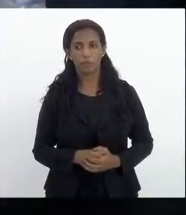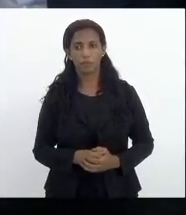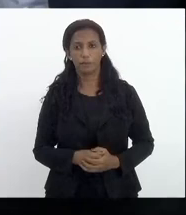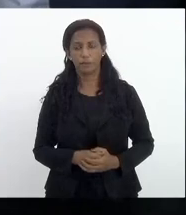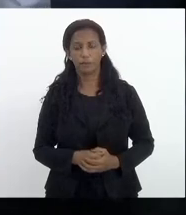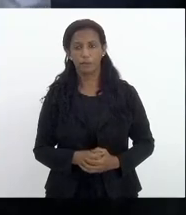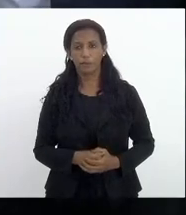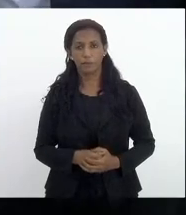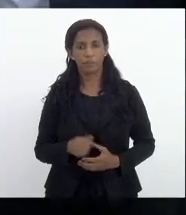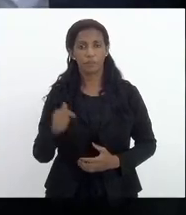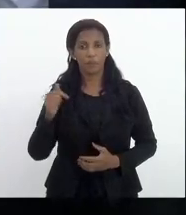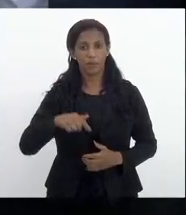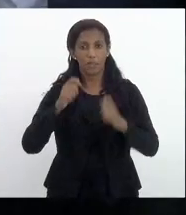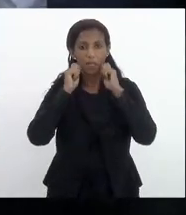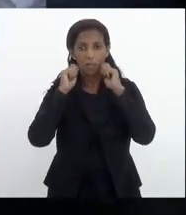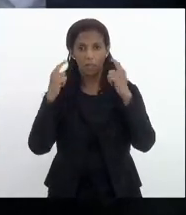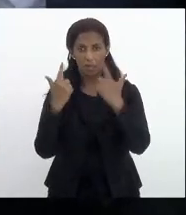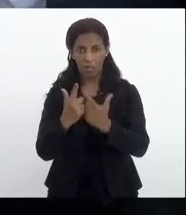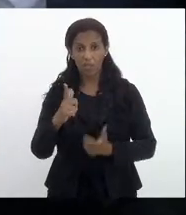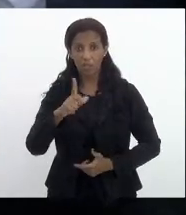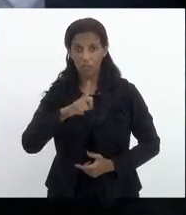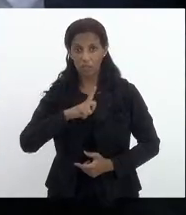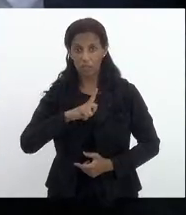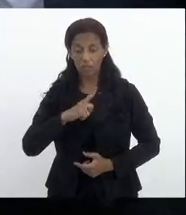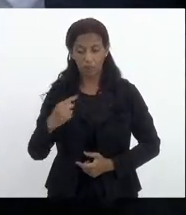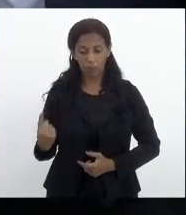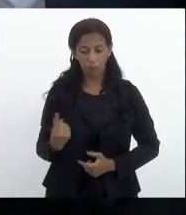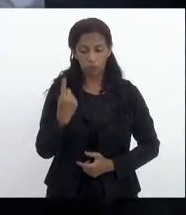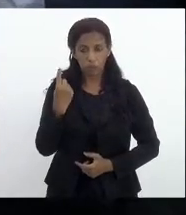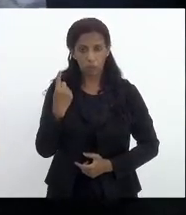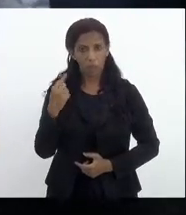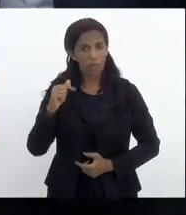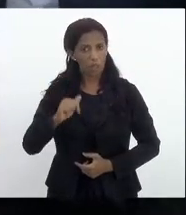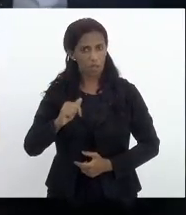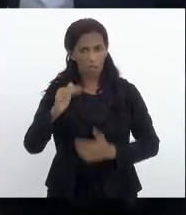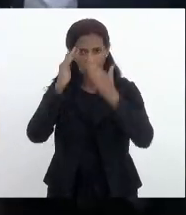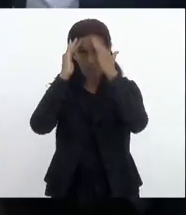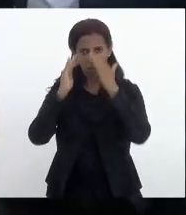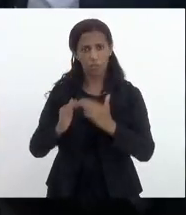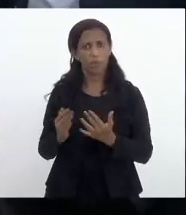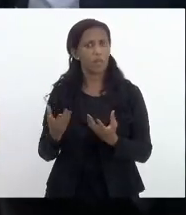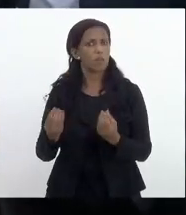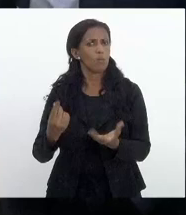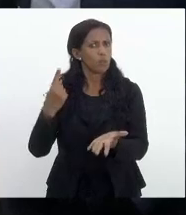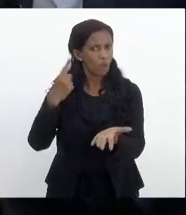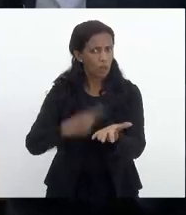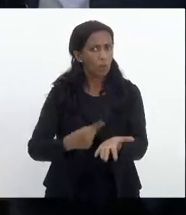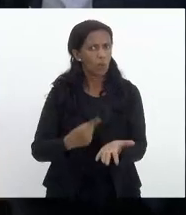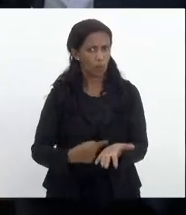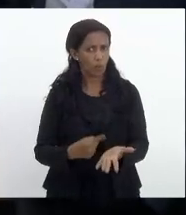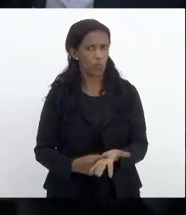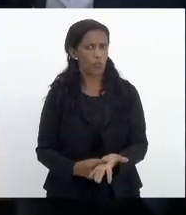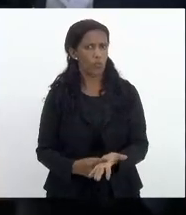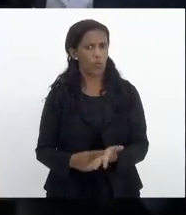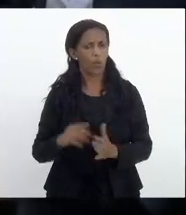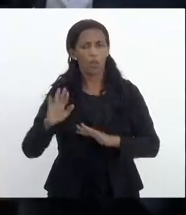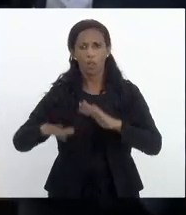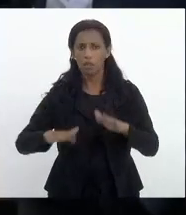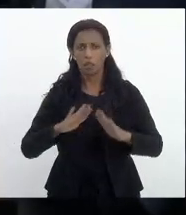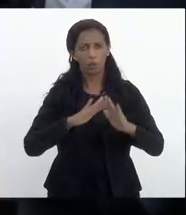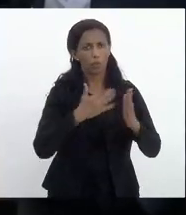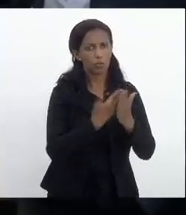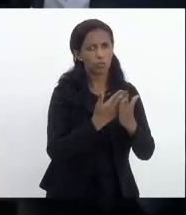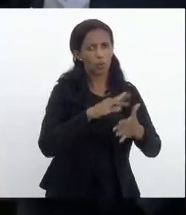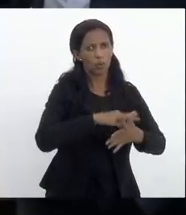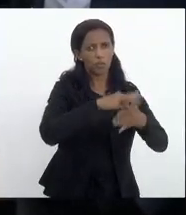e nessa casa se temos algo que essa casa respeita muito é acordo. Tanto no Colégio de Líderes